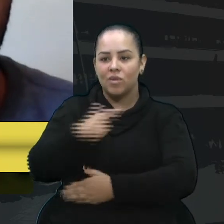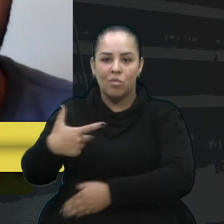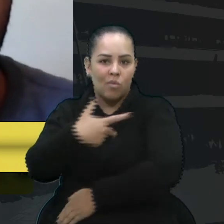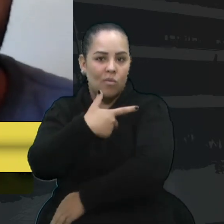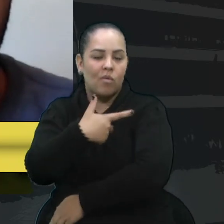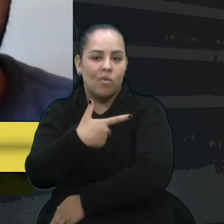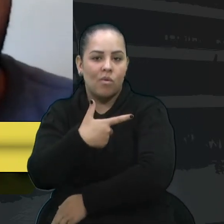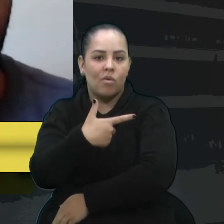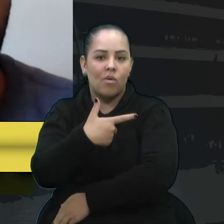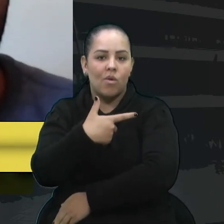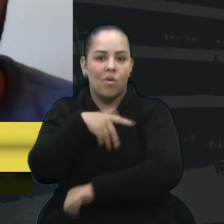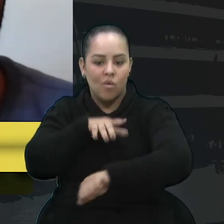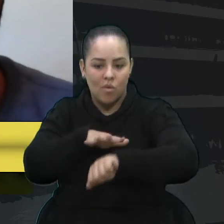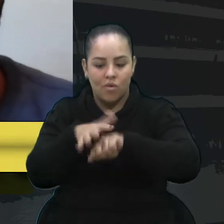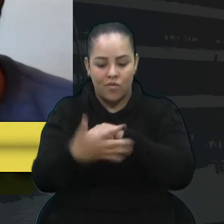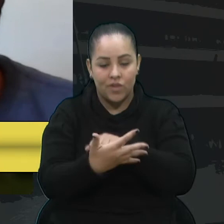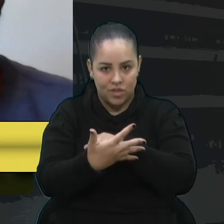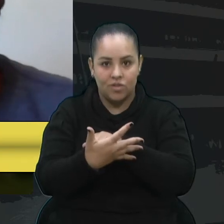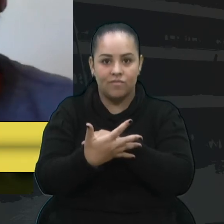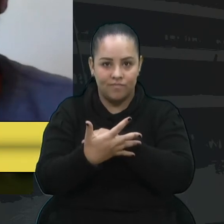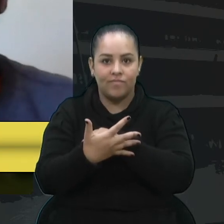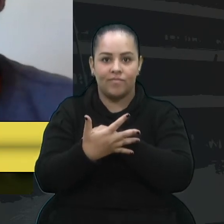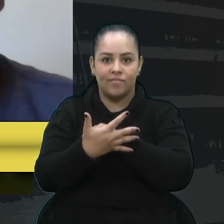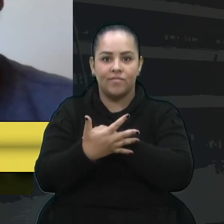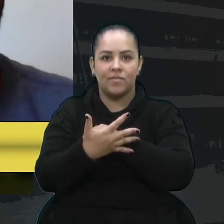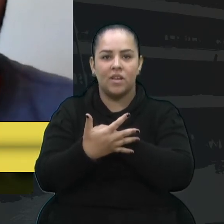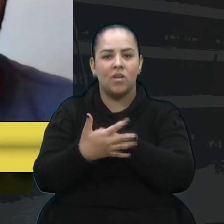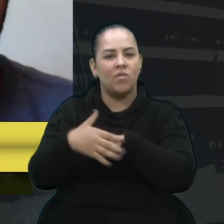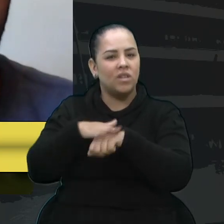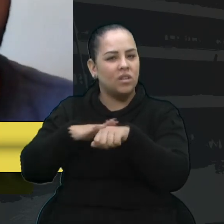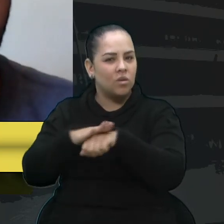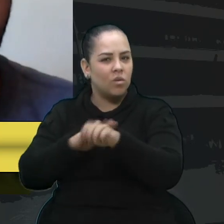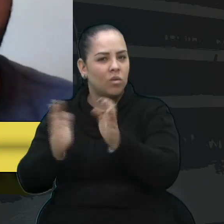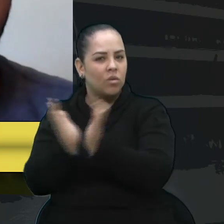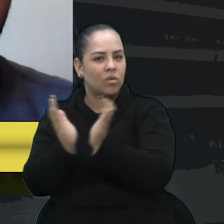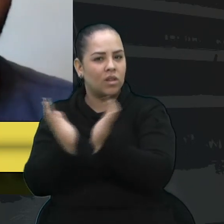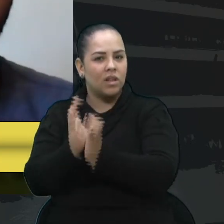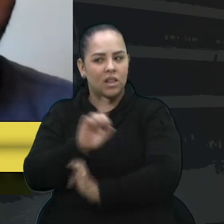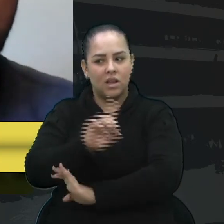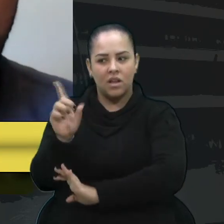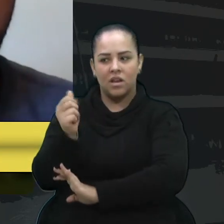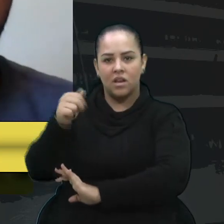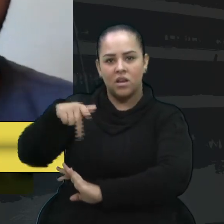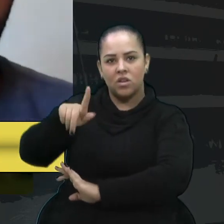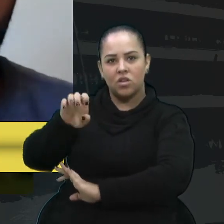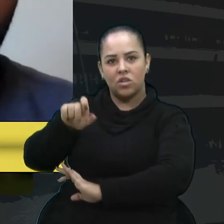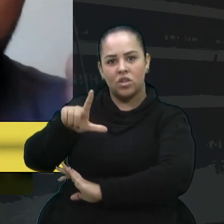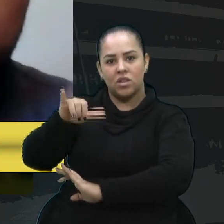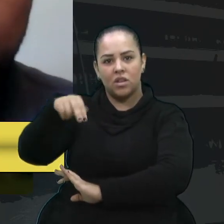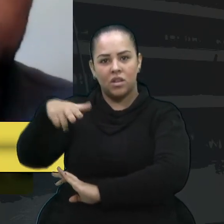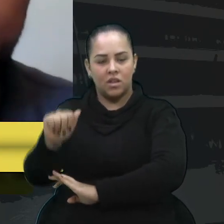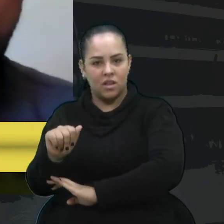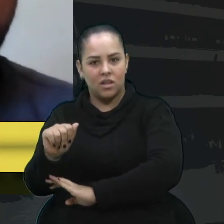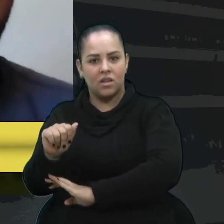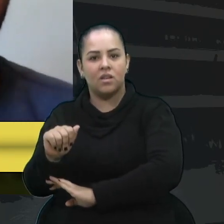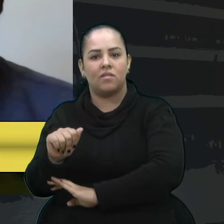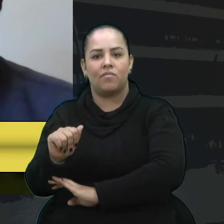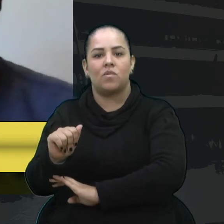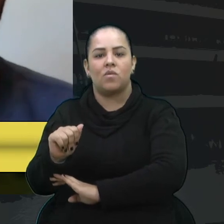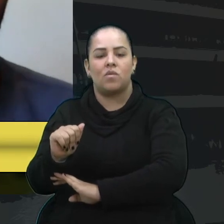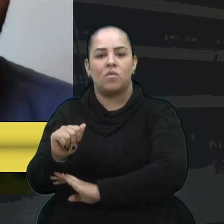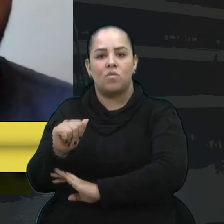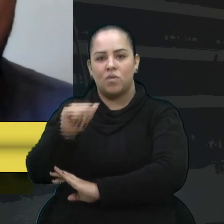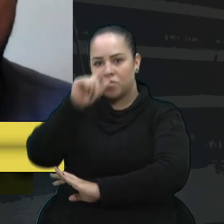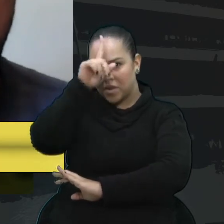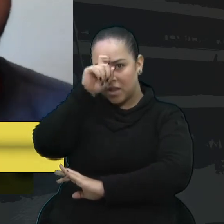Conversei com uma colega, foi minha colega lá na Angelina, né? A Tere, tá hospitalizada no